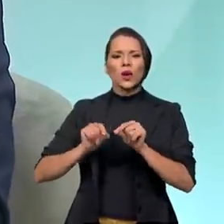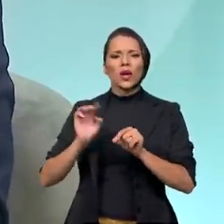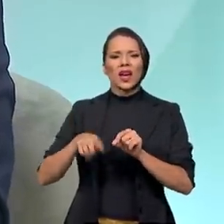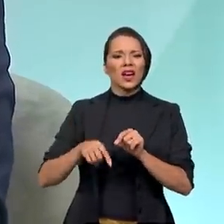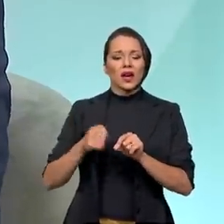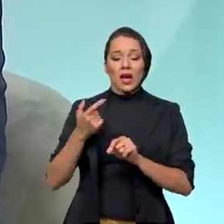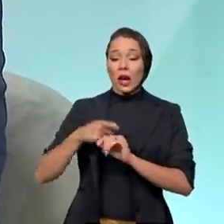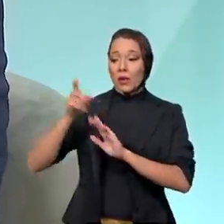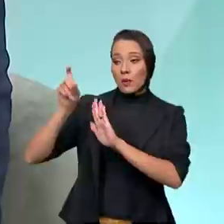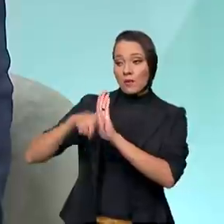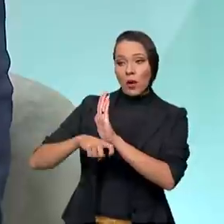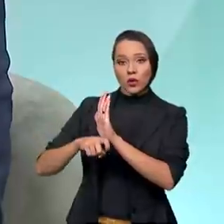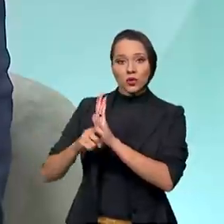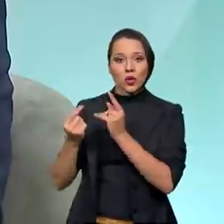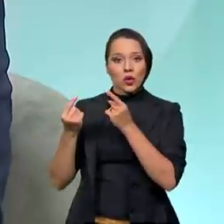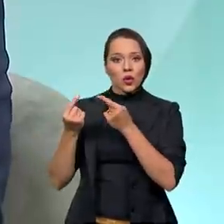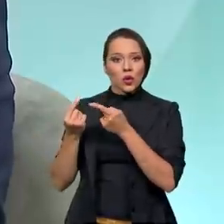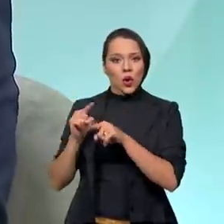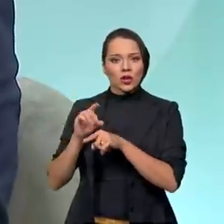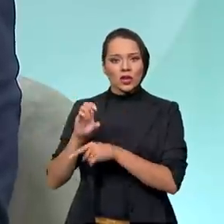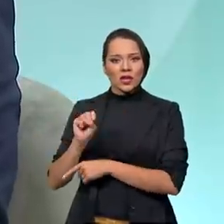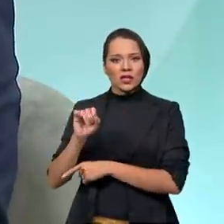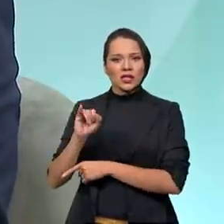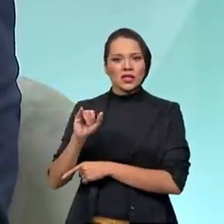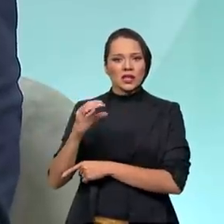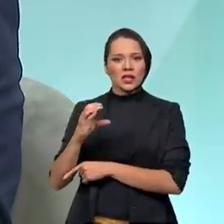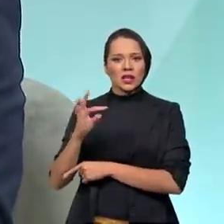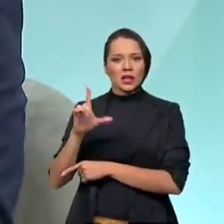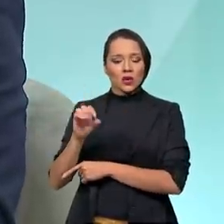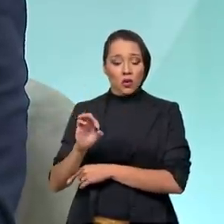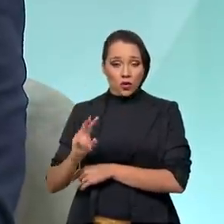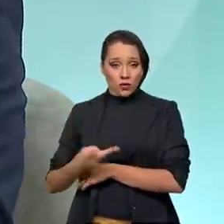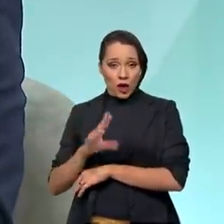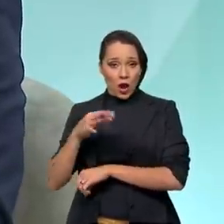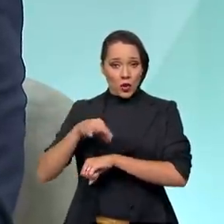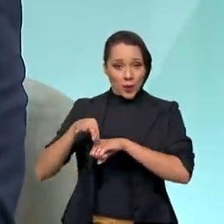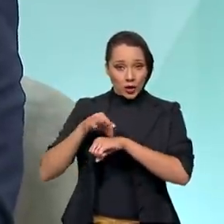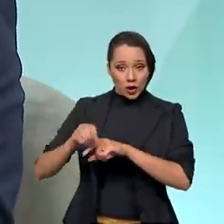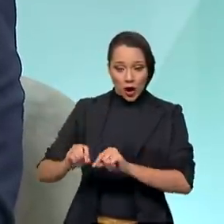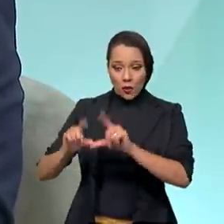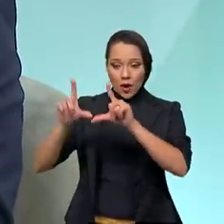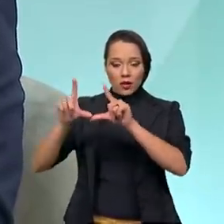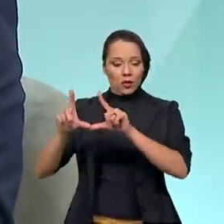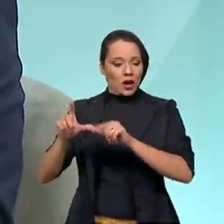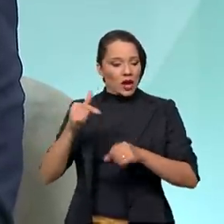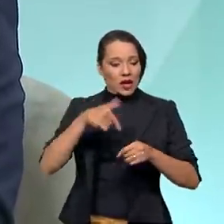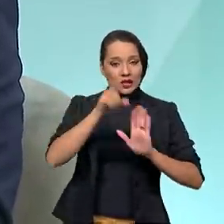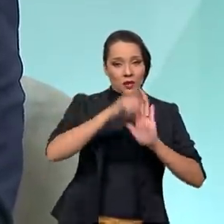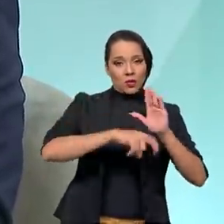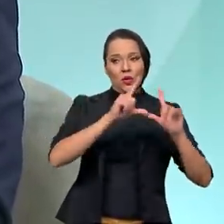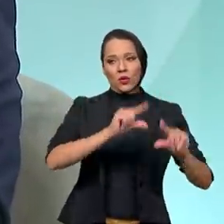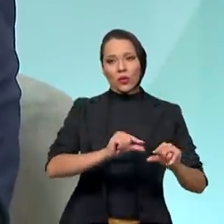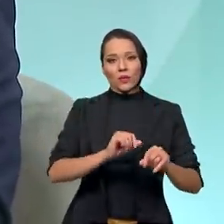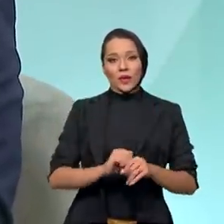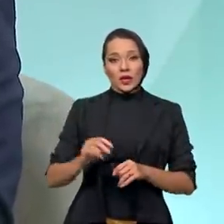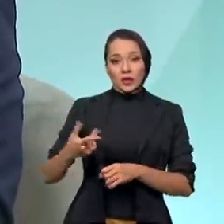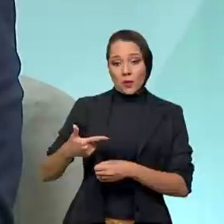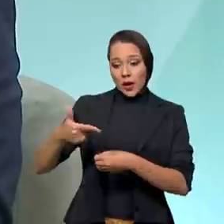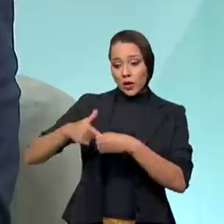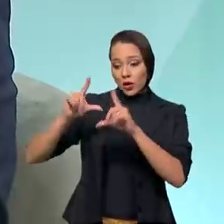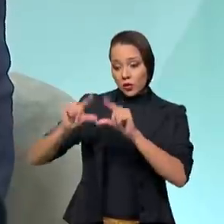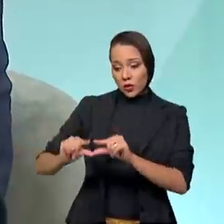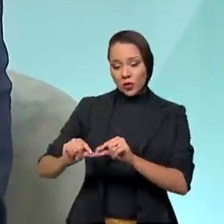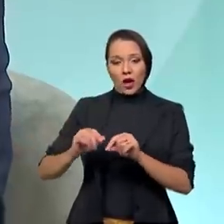tributo contracíclico, onde, quando o preço do petróleo aumenta, eu diminuo esse tributo. Quando o preço do petróleo